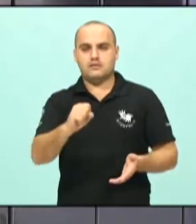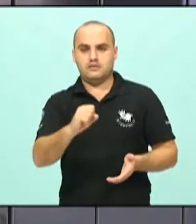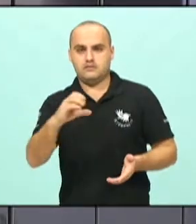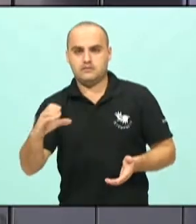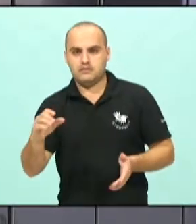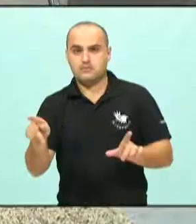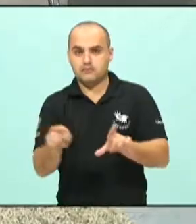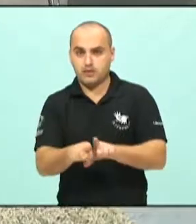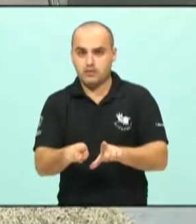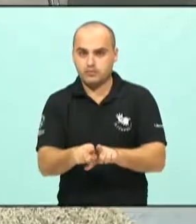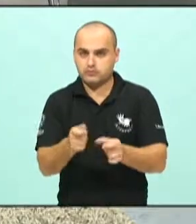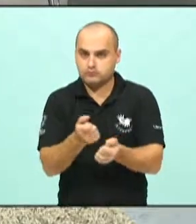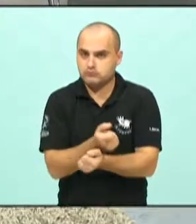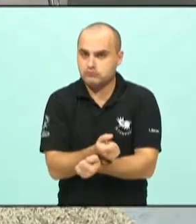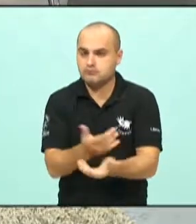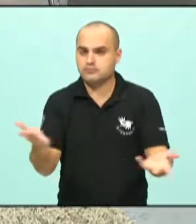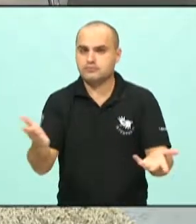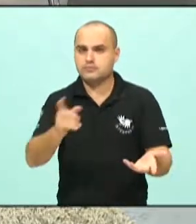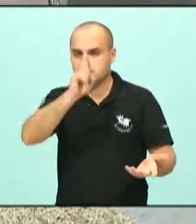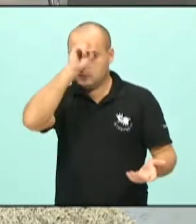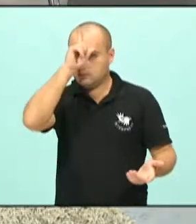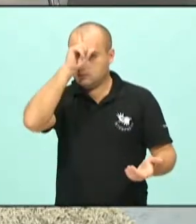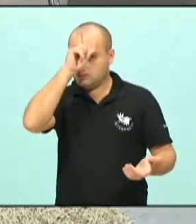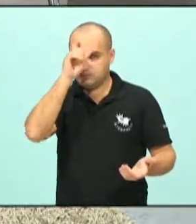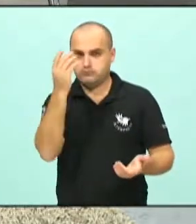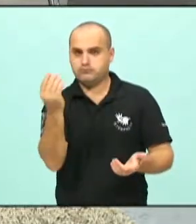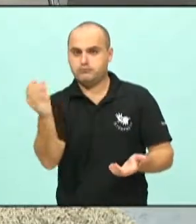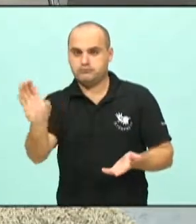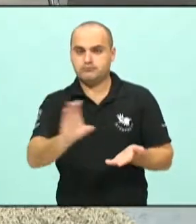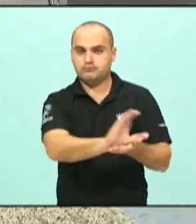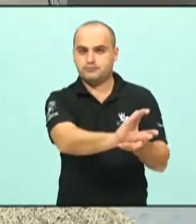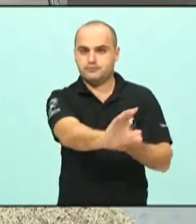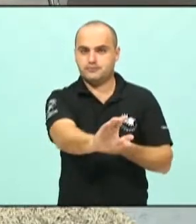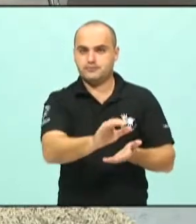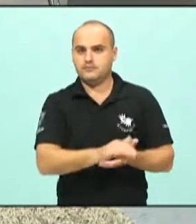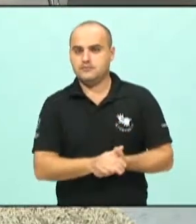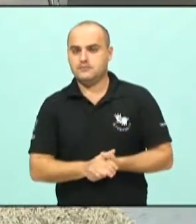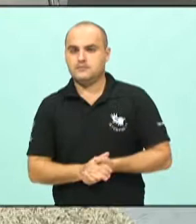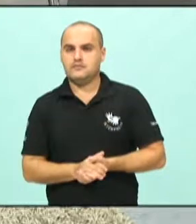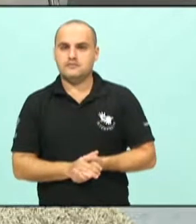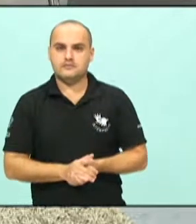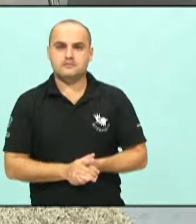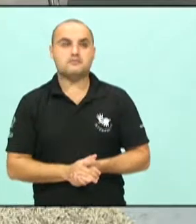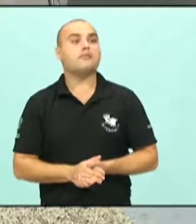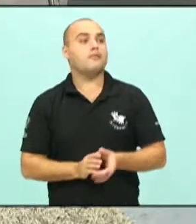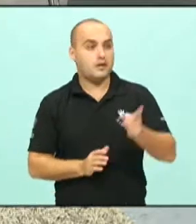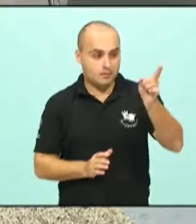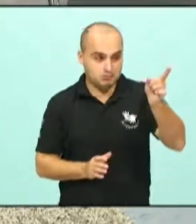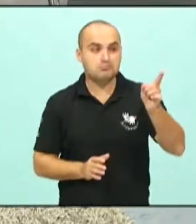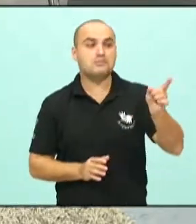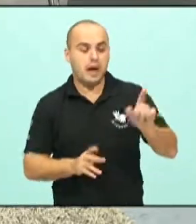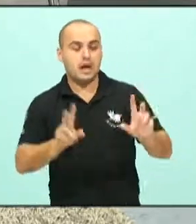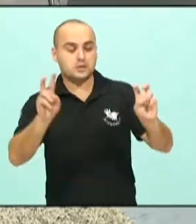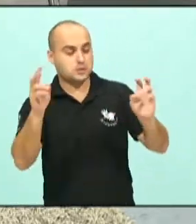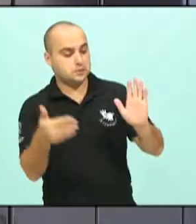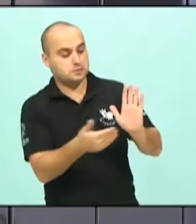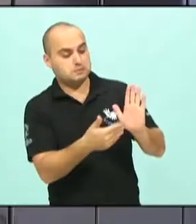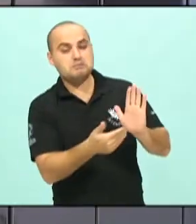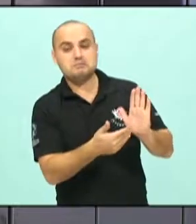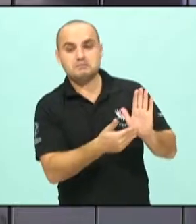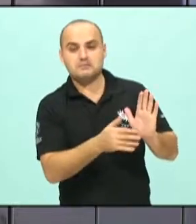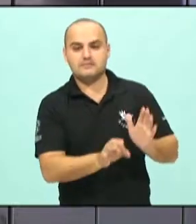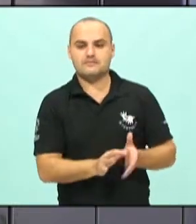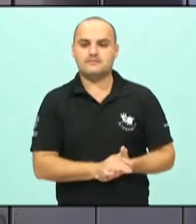a distribuição de recursos para os hospitais. Aí vem uma... O senhor tocou no assunto que está aqui, seria a próxima pergunta. Eu não